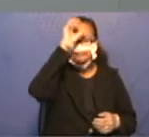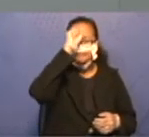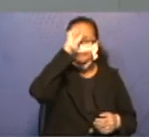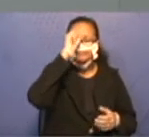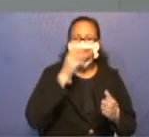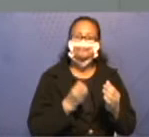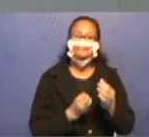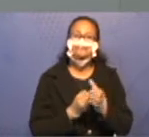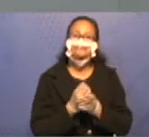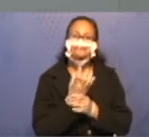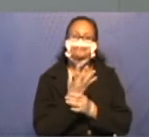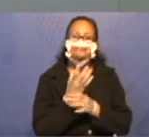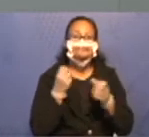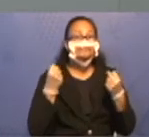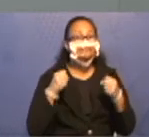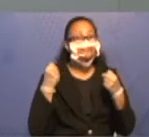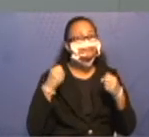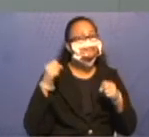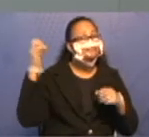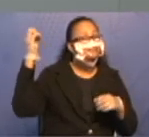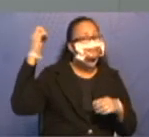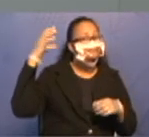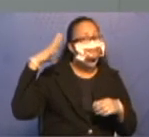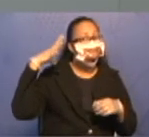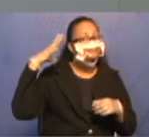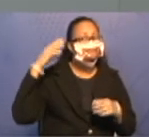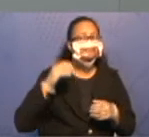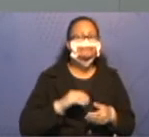sobre as plantas precisam de luz.